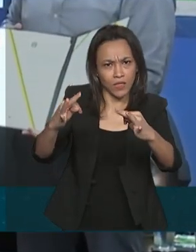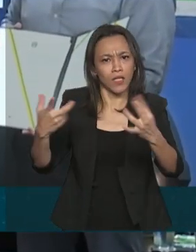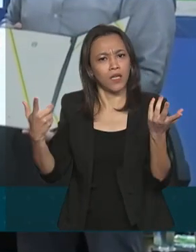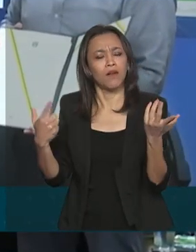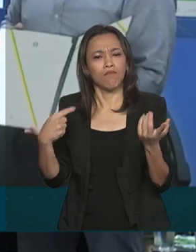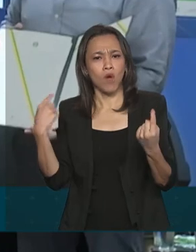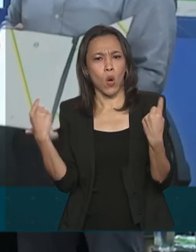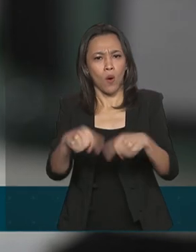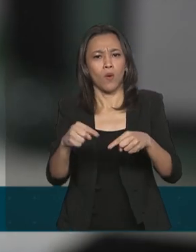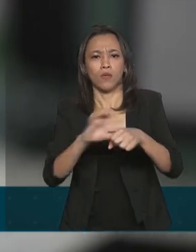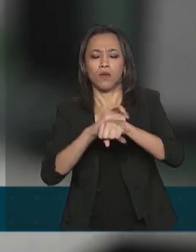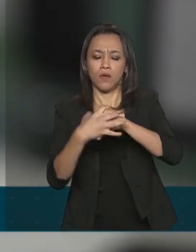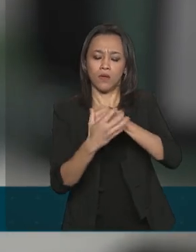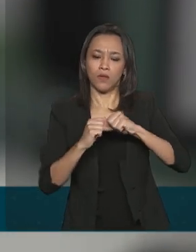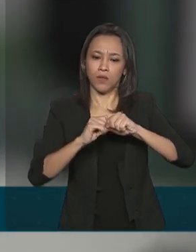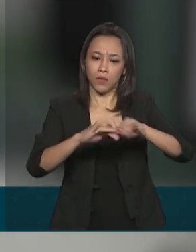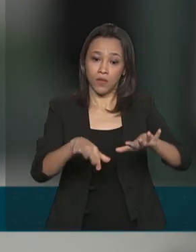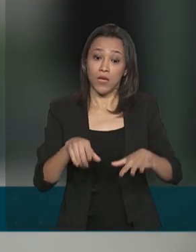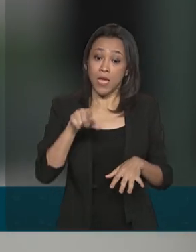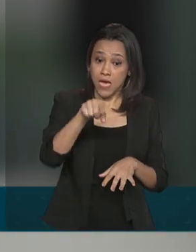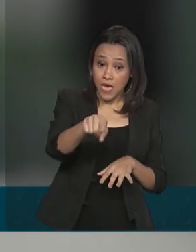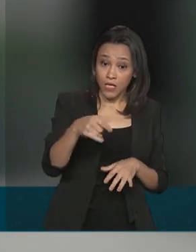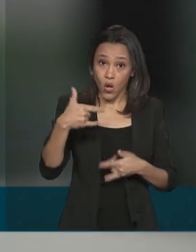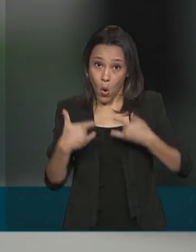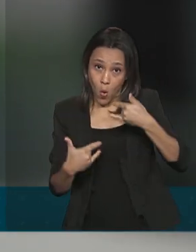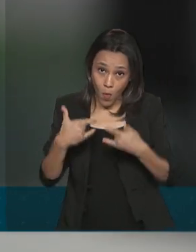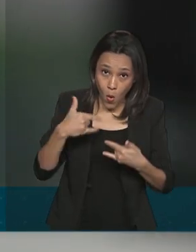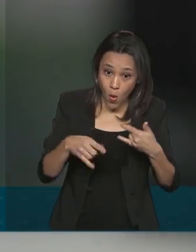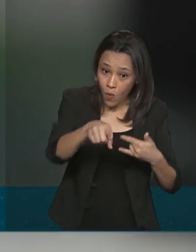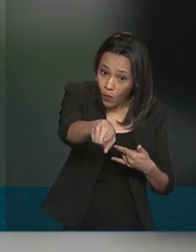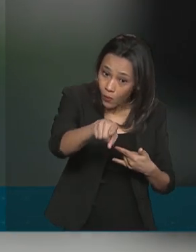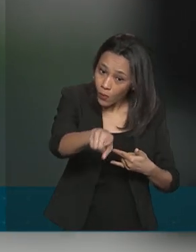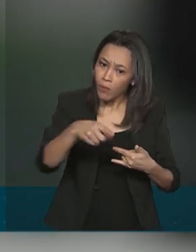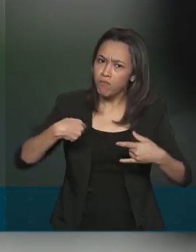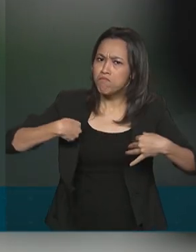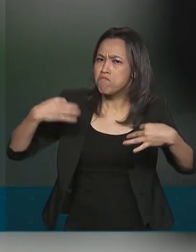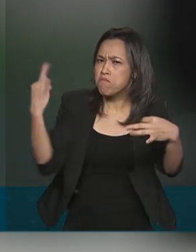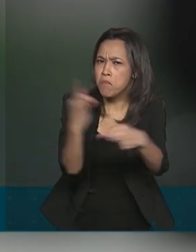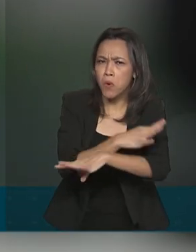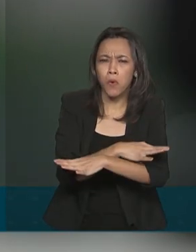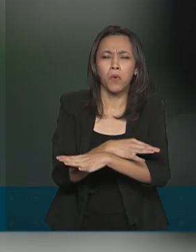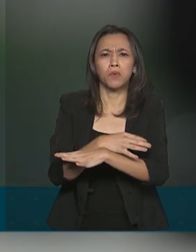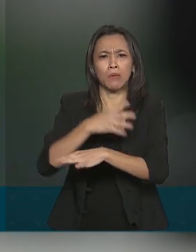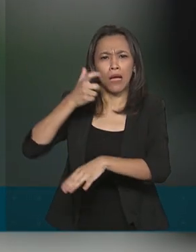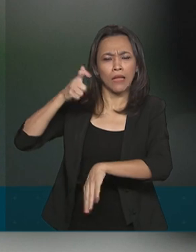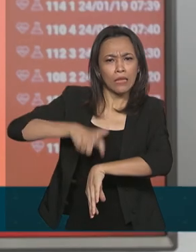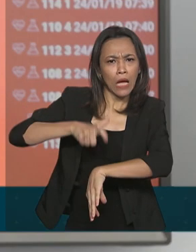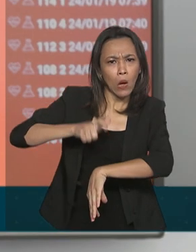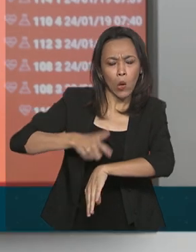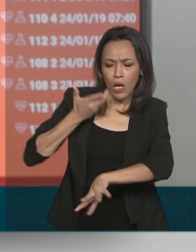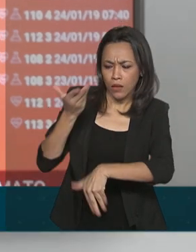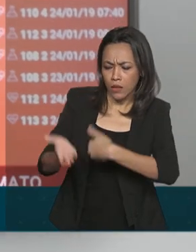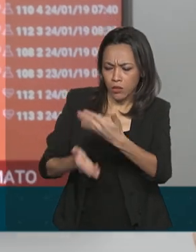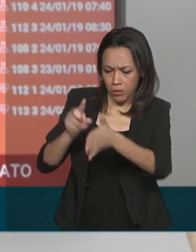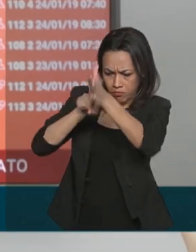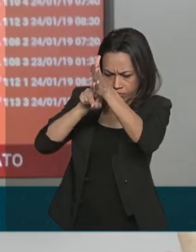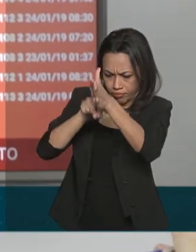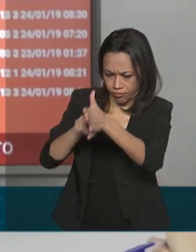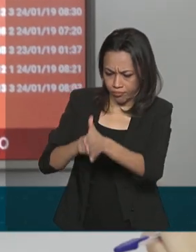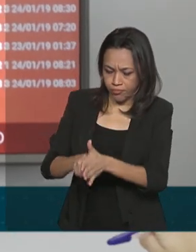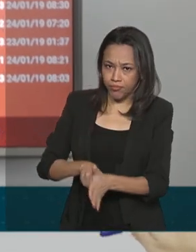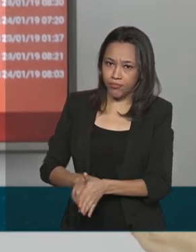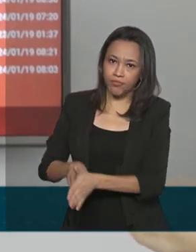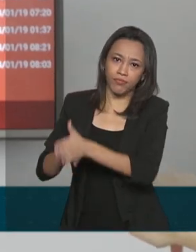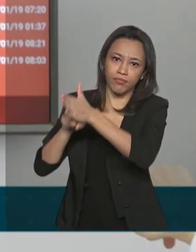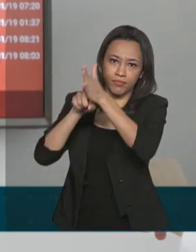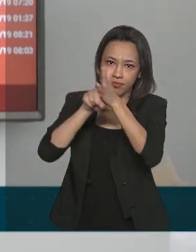Covid-19. O robô atua como um pronto atendimento digital que realiza uma triagem inicial online